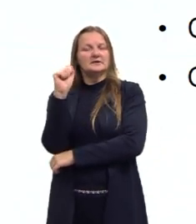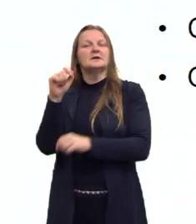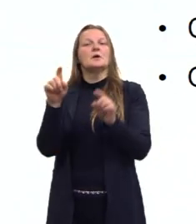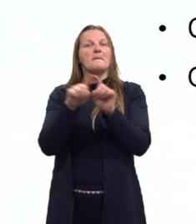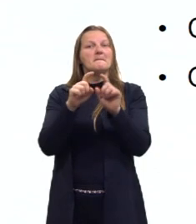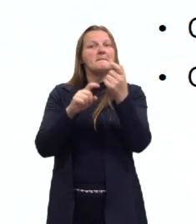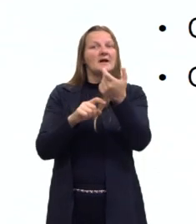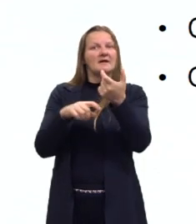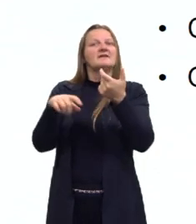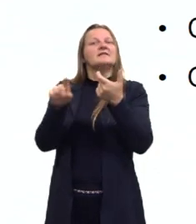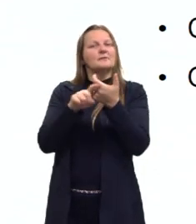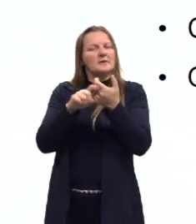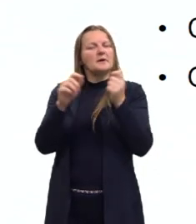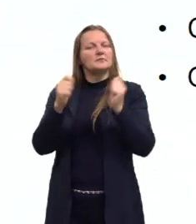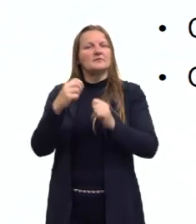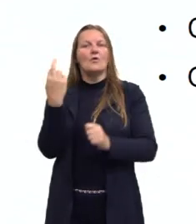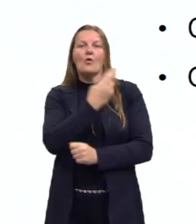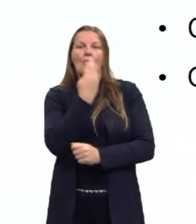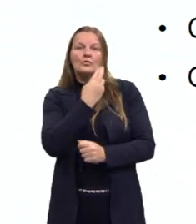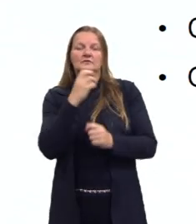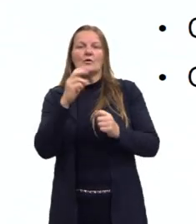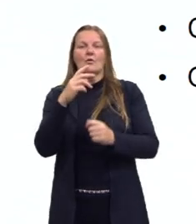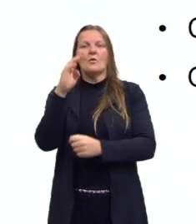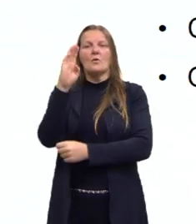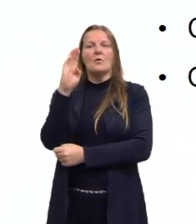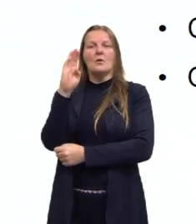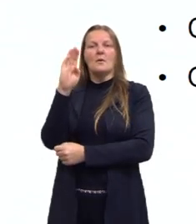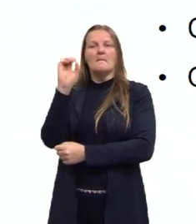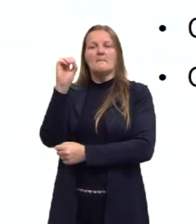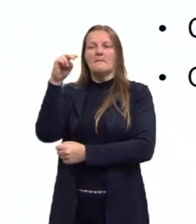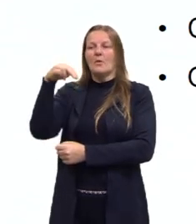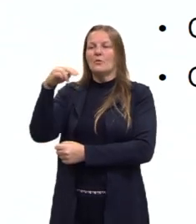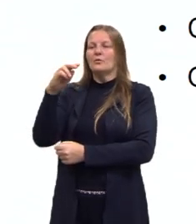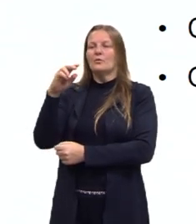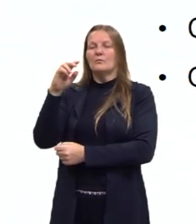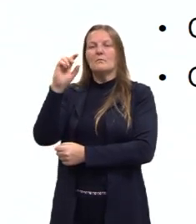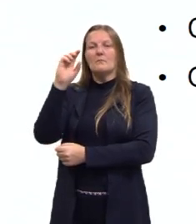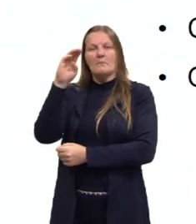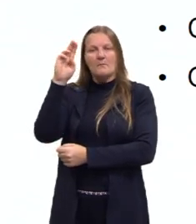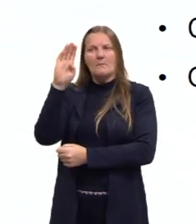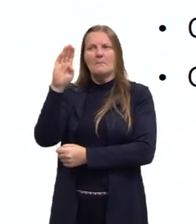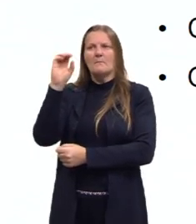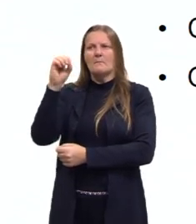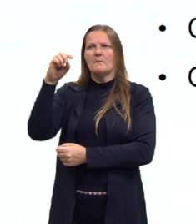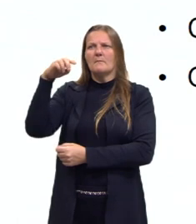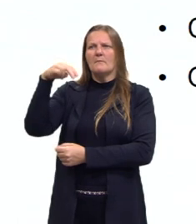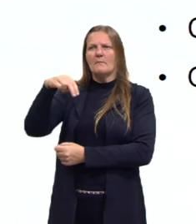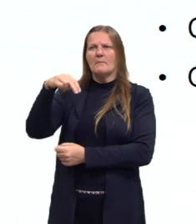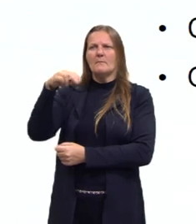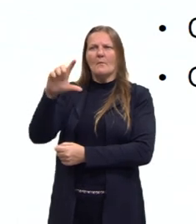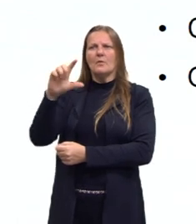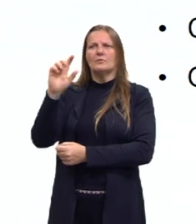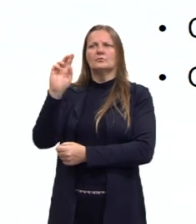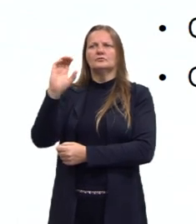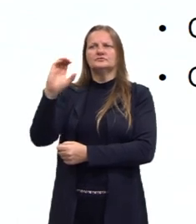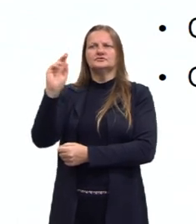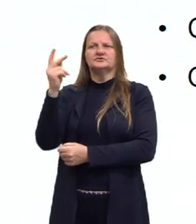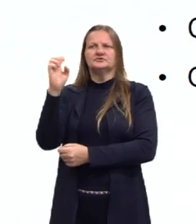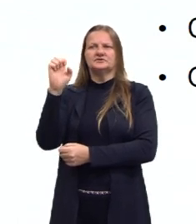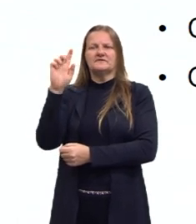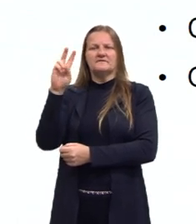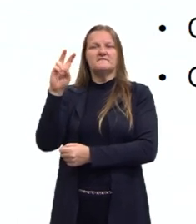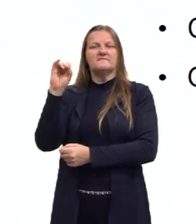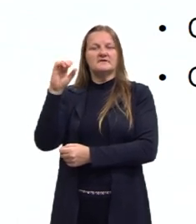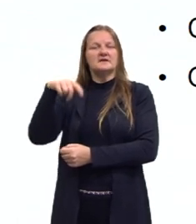de Revolução Soviética ou Bolchevique. É importante, então, a gente ter esse vocabulário para a gente saber exatamente do que está falando.